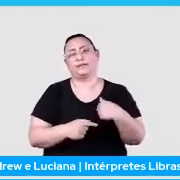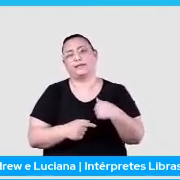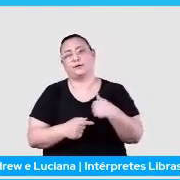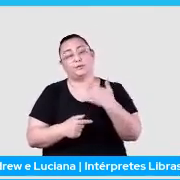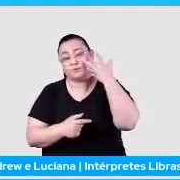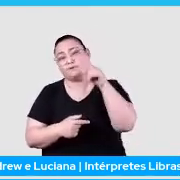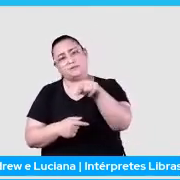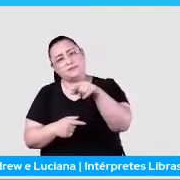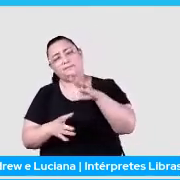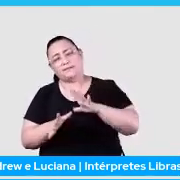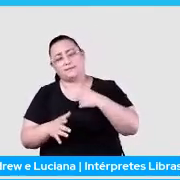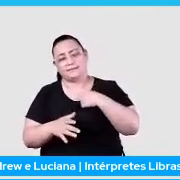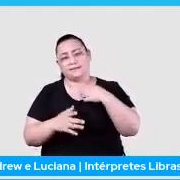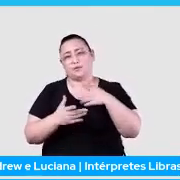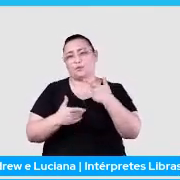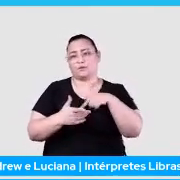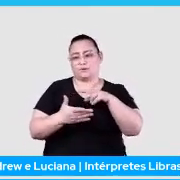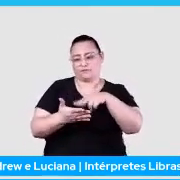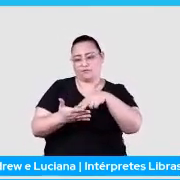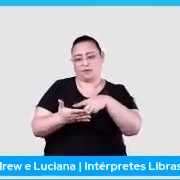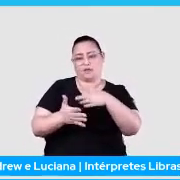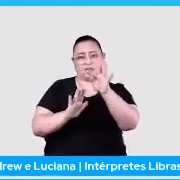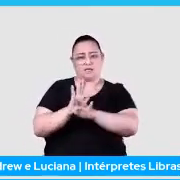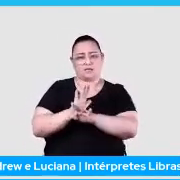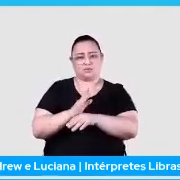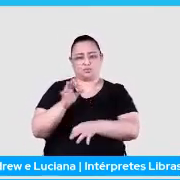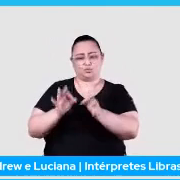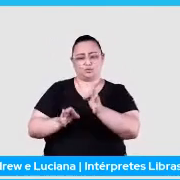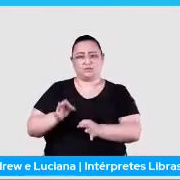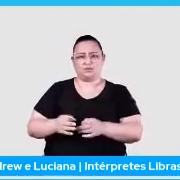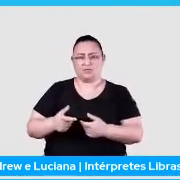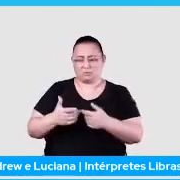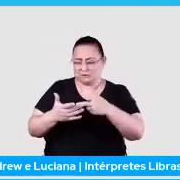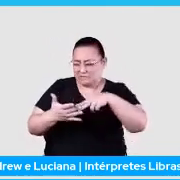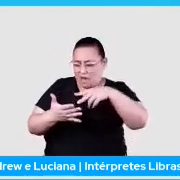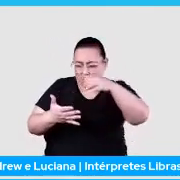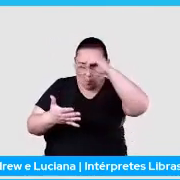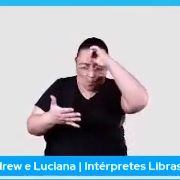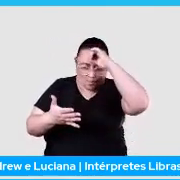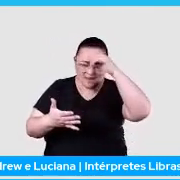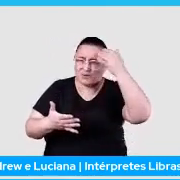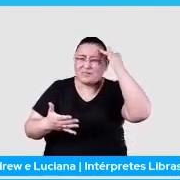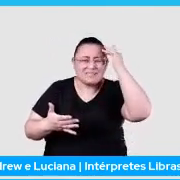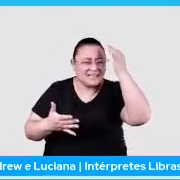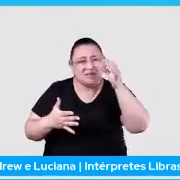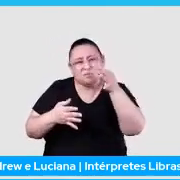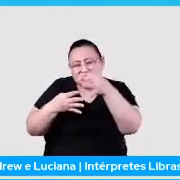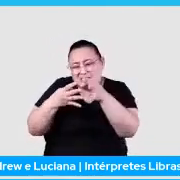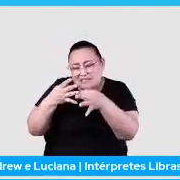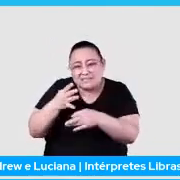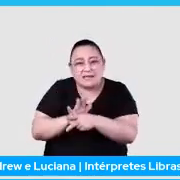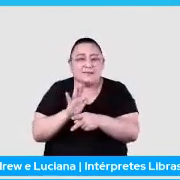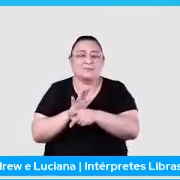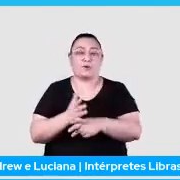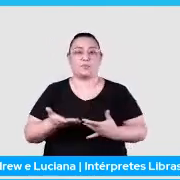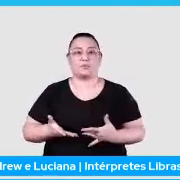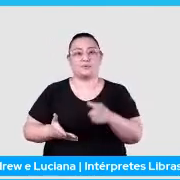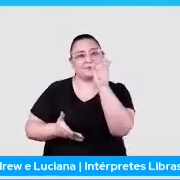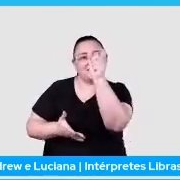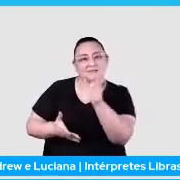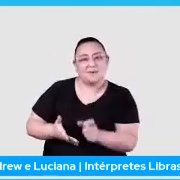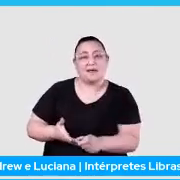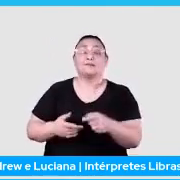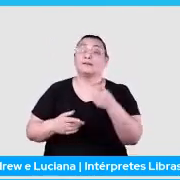vocês, mas pelo menos eu, quando eu vou ler um texto jurídico, poxa, eu sou muito leiga. Eu não entendo direito o que fala aquilo, né? E aí é